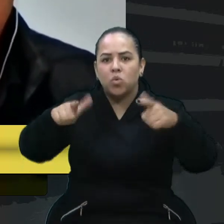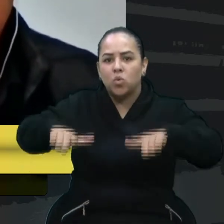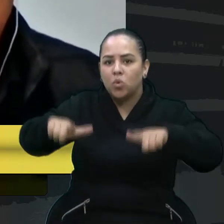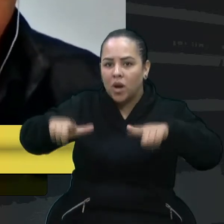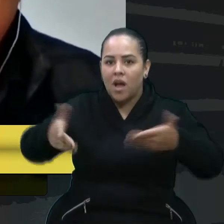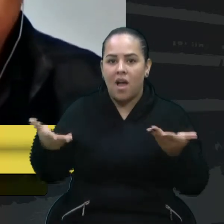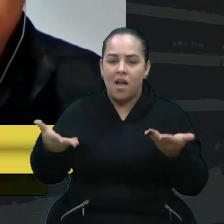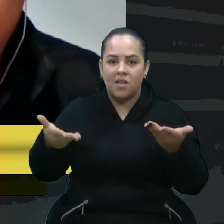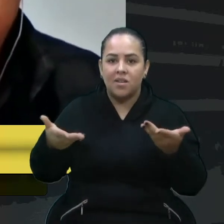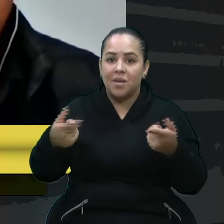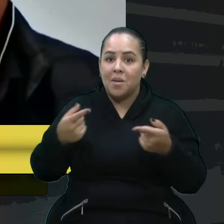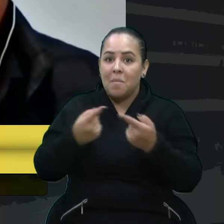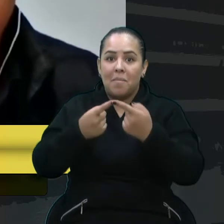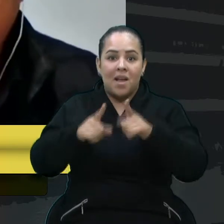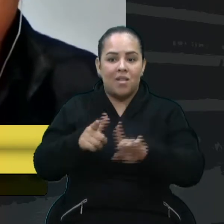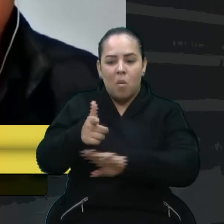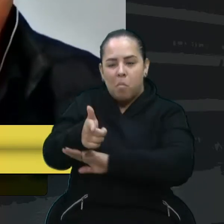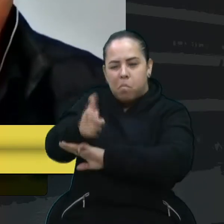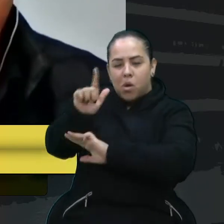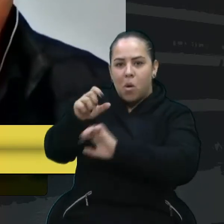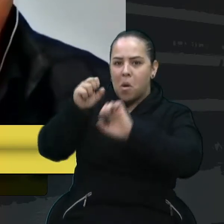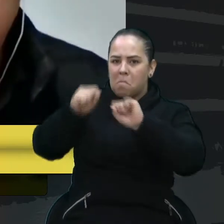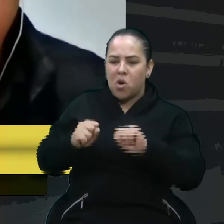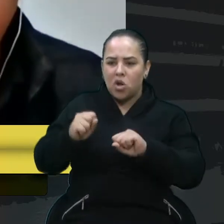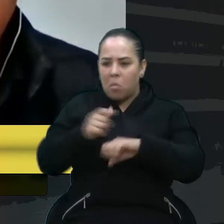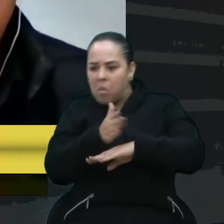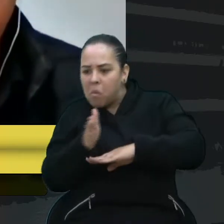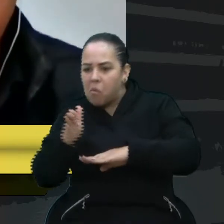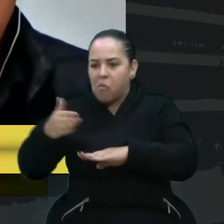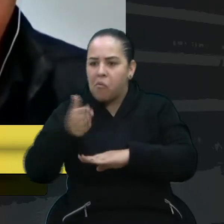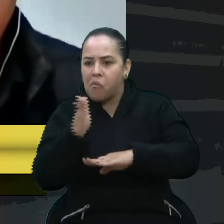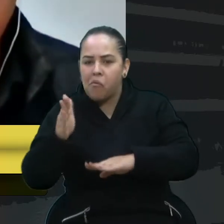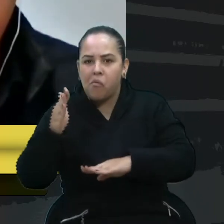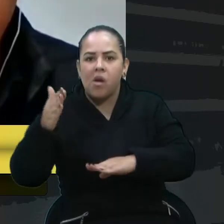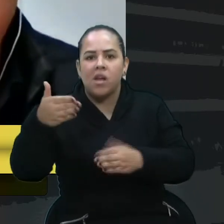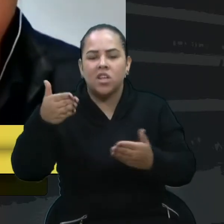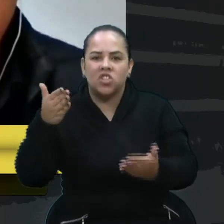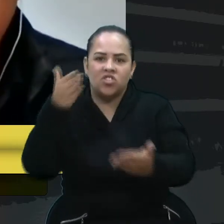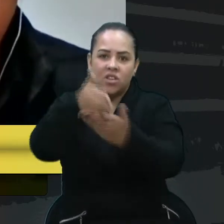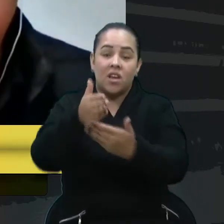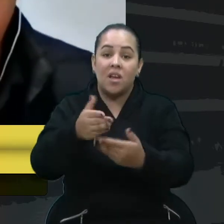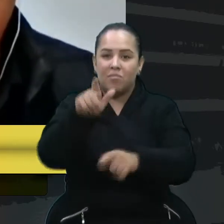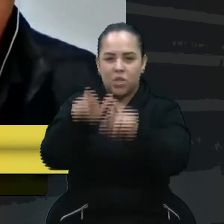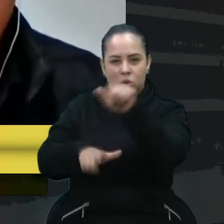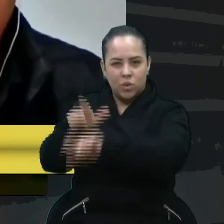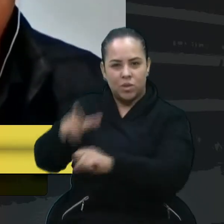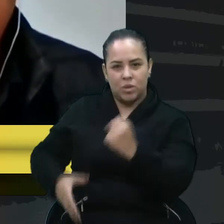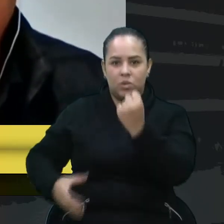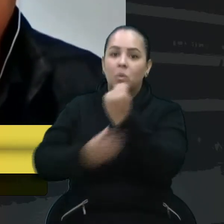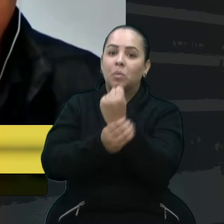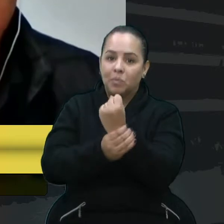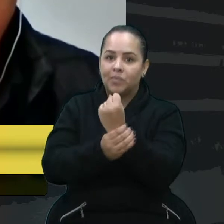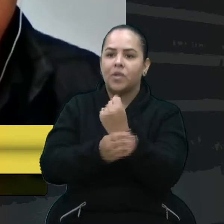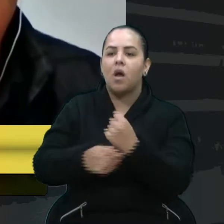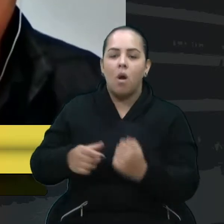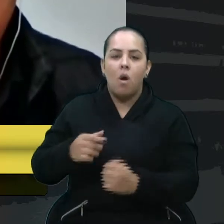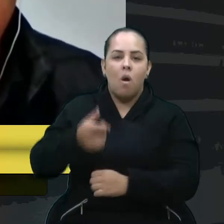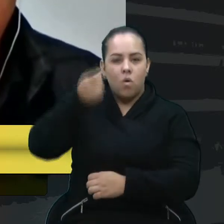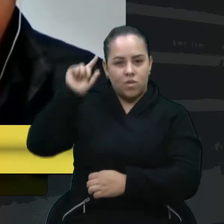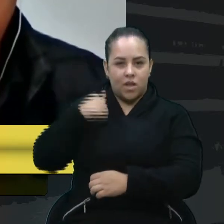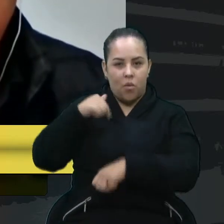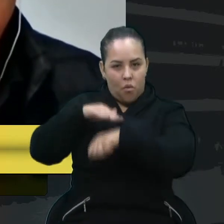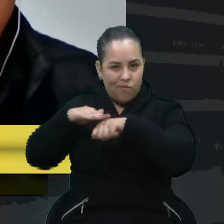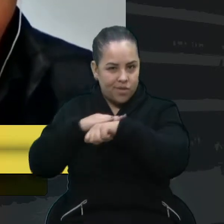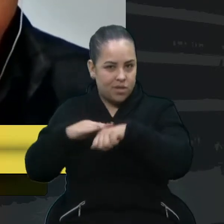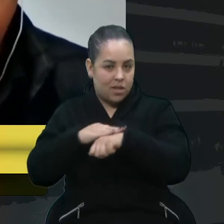meu amigo, ela pode recalchutar, pode... Isso eu escutei, as pessoas de segurança, falei com muitas pessoas de segurança ontem, ligadas à